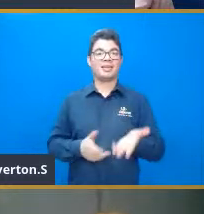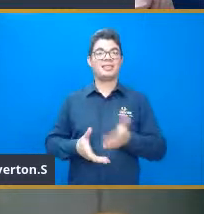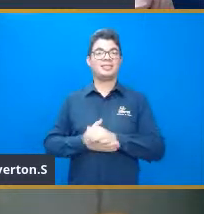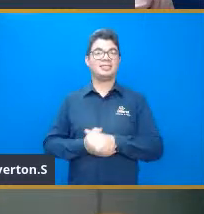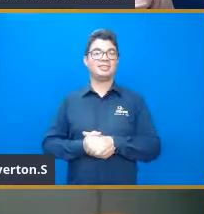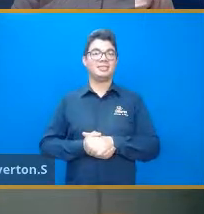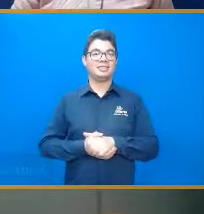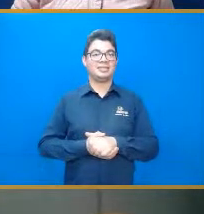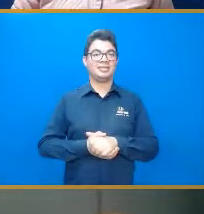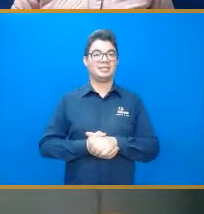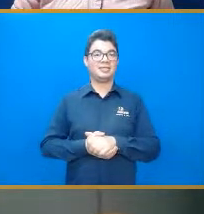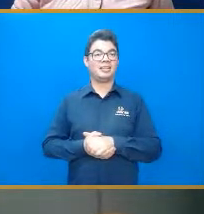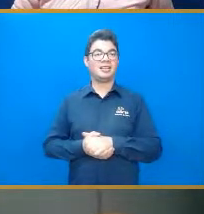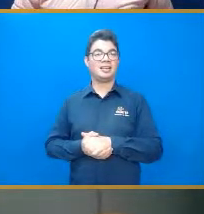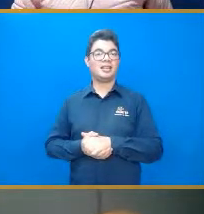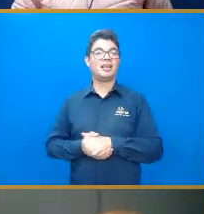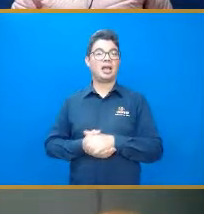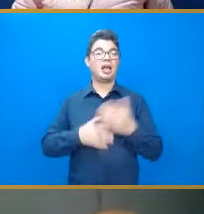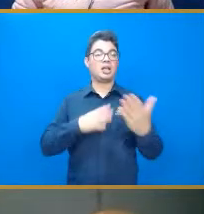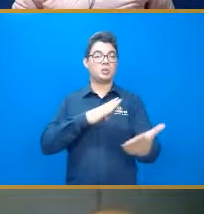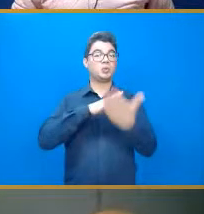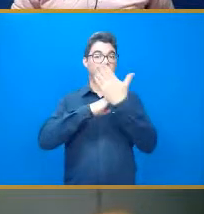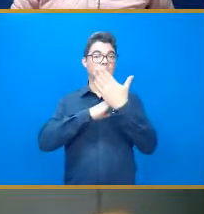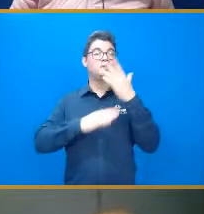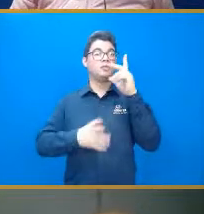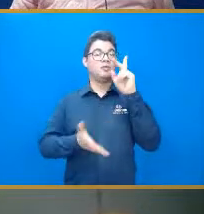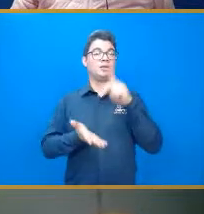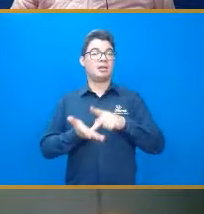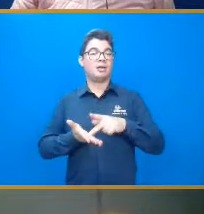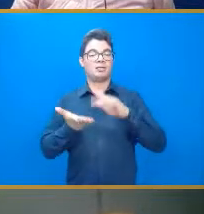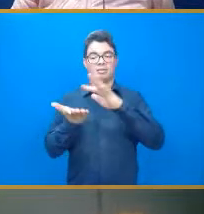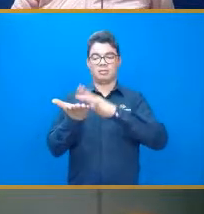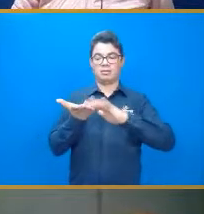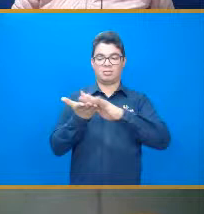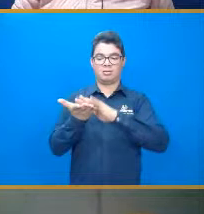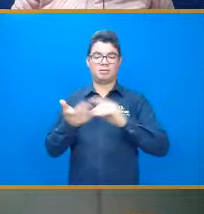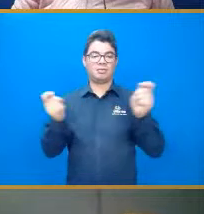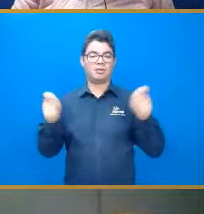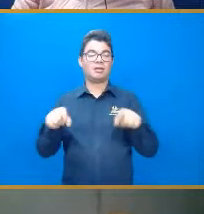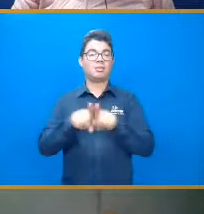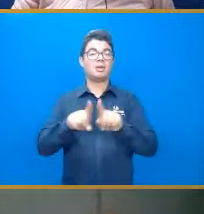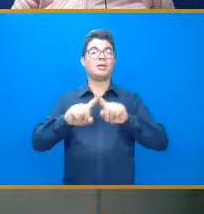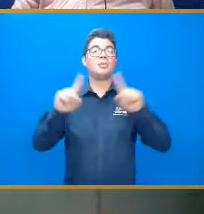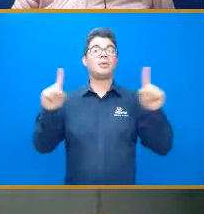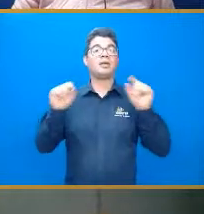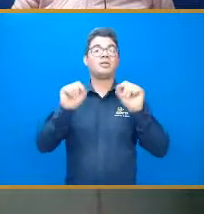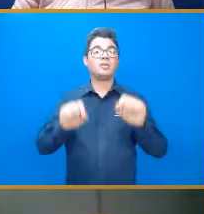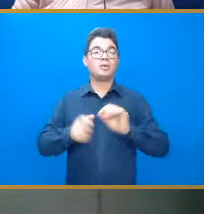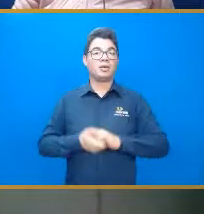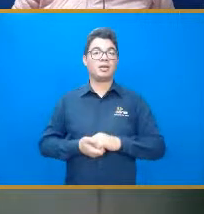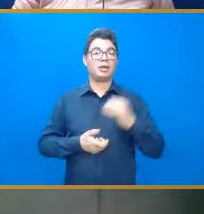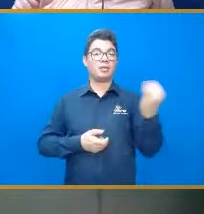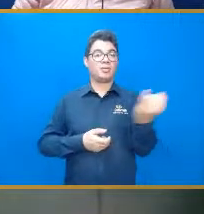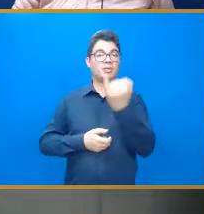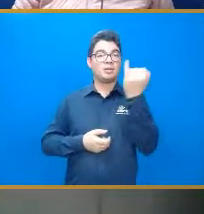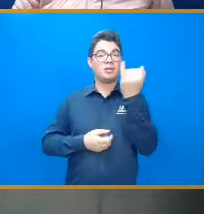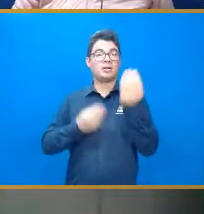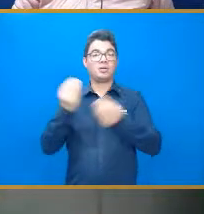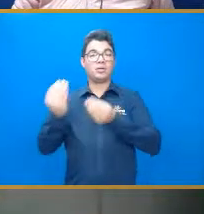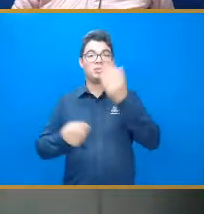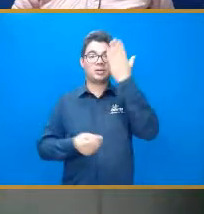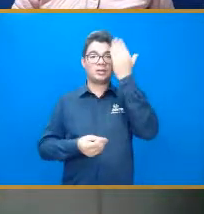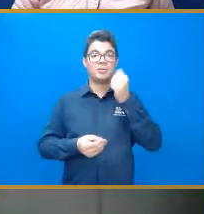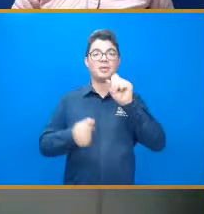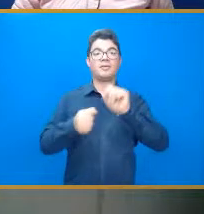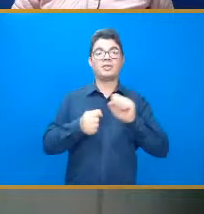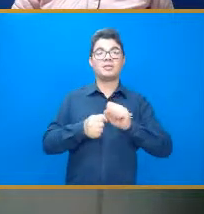recursos tecnológicos ajudam muito, com certeza, mas tem um detalhe importante também, né, a gente precisa saber o que está sendo